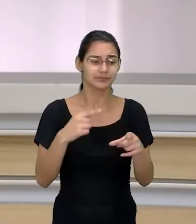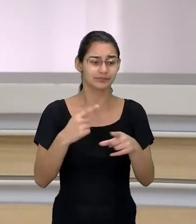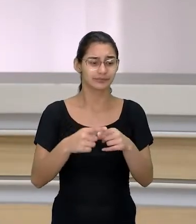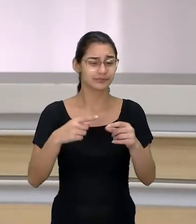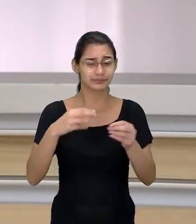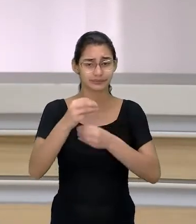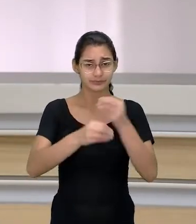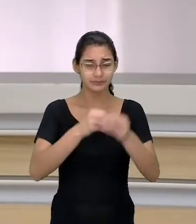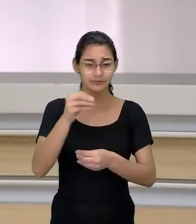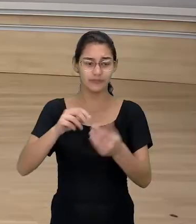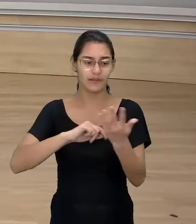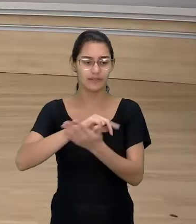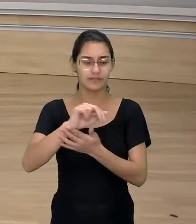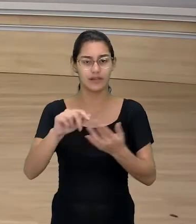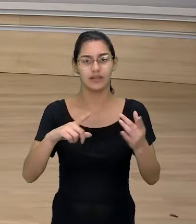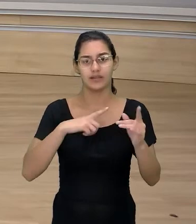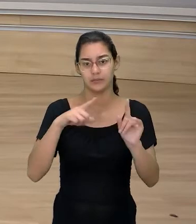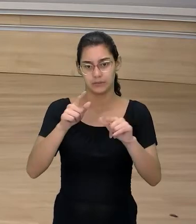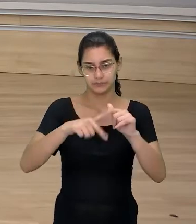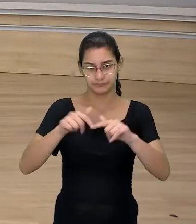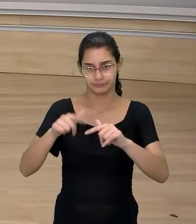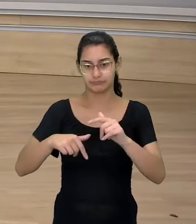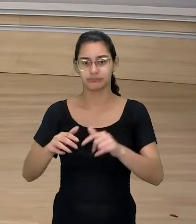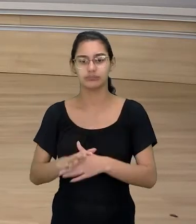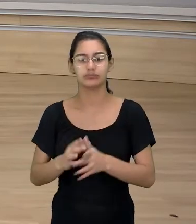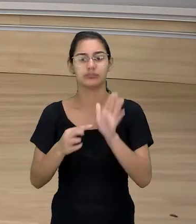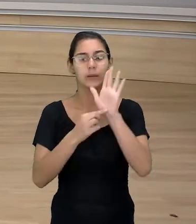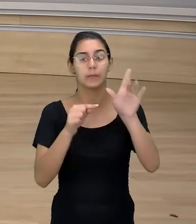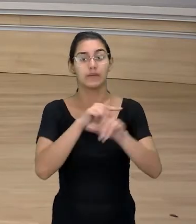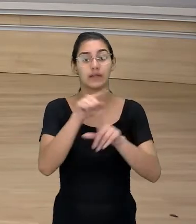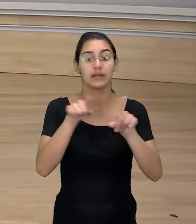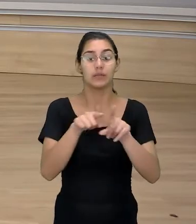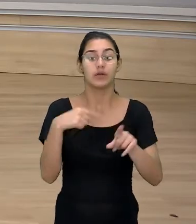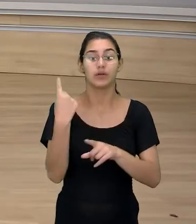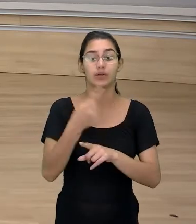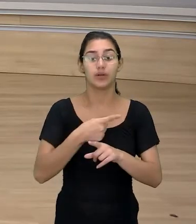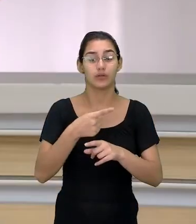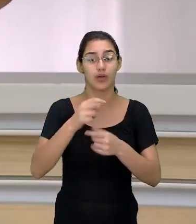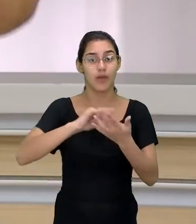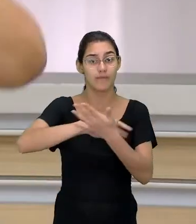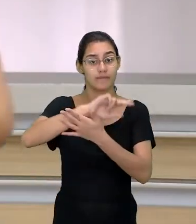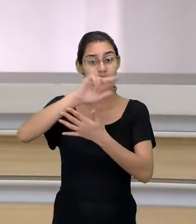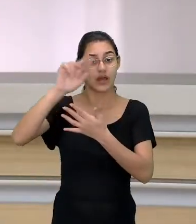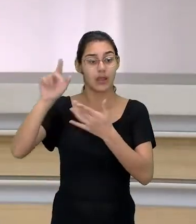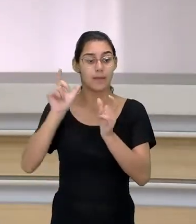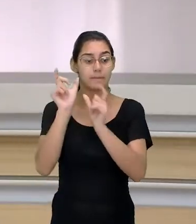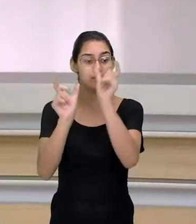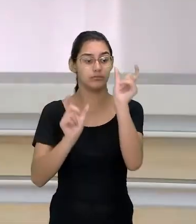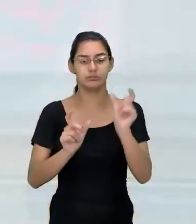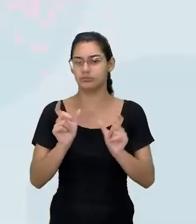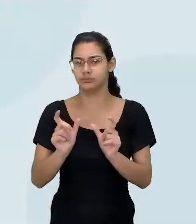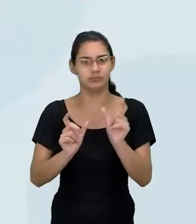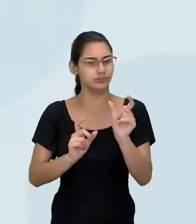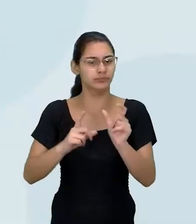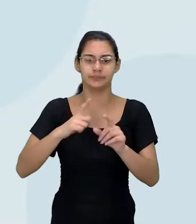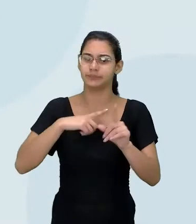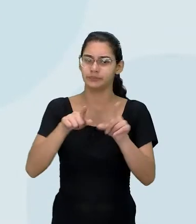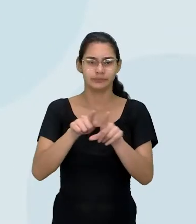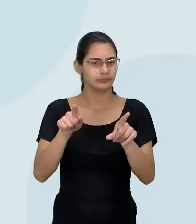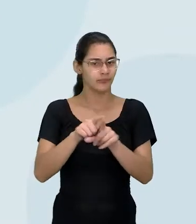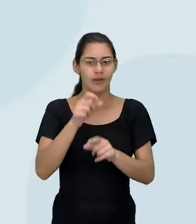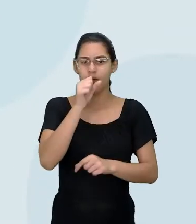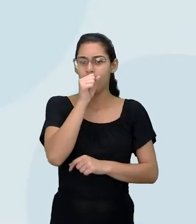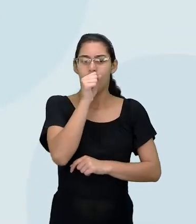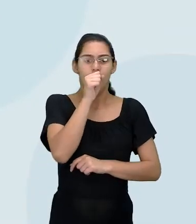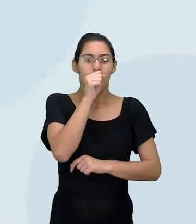envolve muitas outras coisas. Vai aparecer aí para vocês o nosso guarda-chuva amarelo, super inspirada eu, tipo, How I Met Your